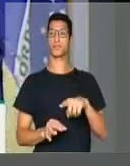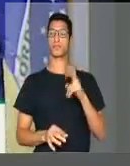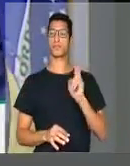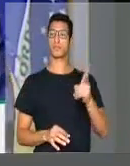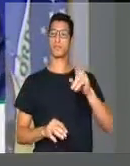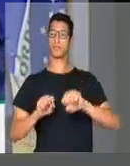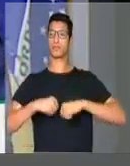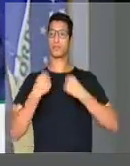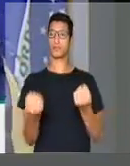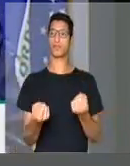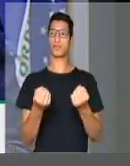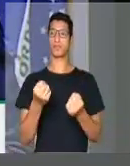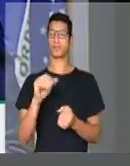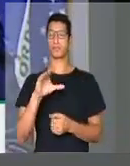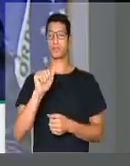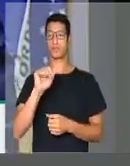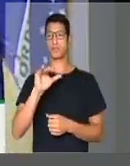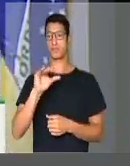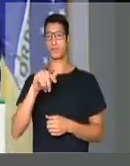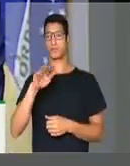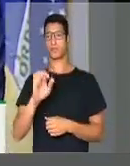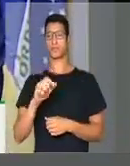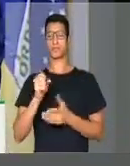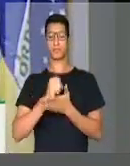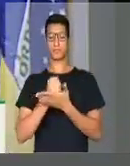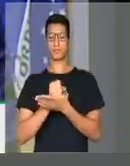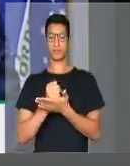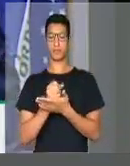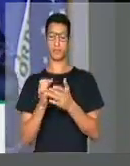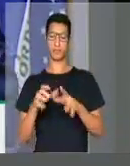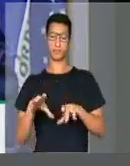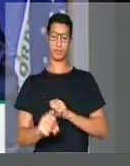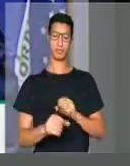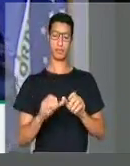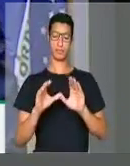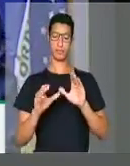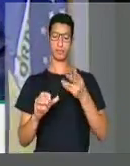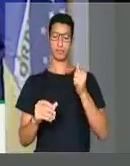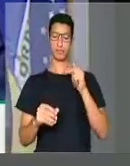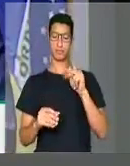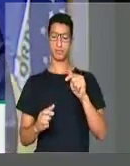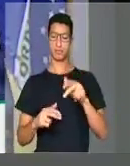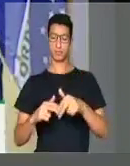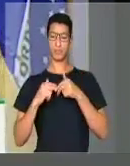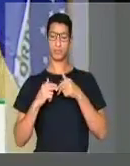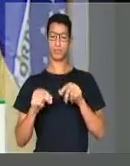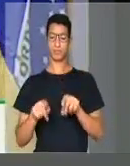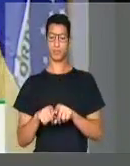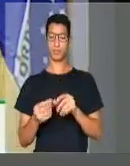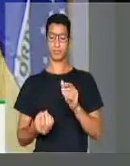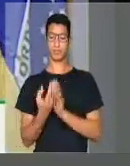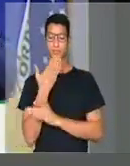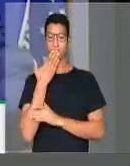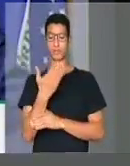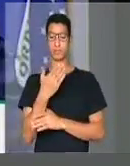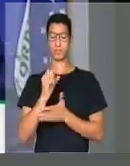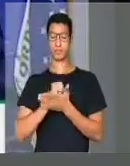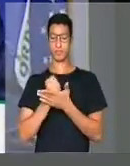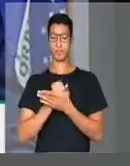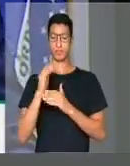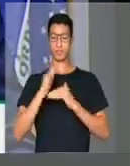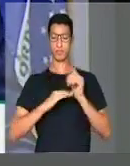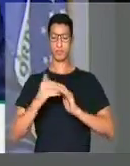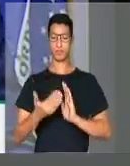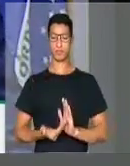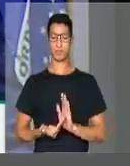É o fortalecimento dos caciques que controlam a formação das chapas e a partir daí criam um modelo de controle